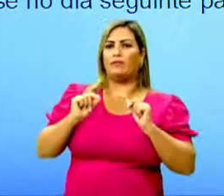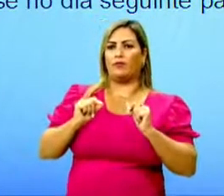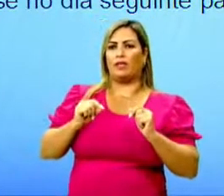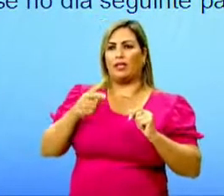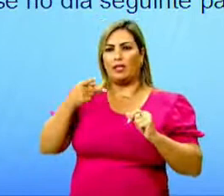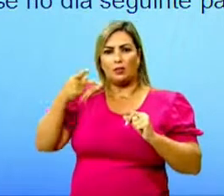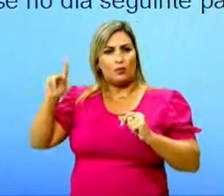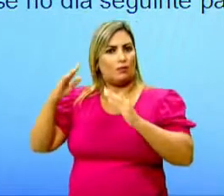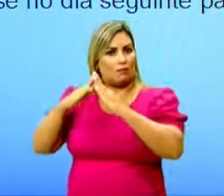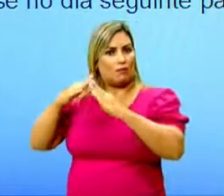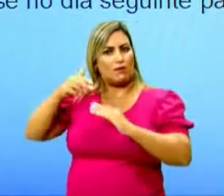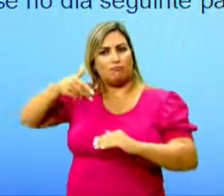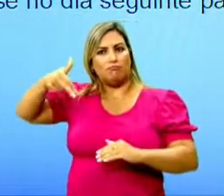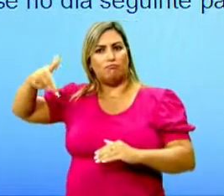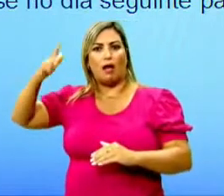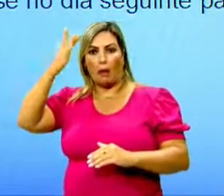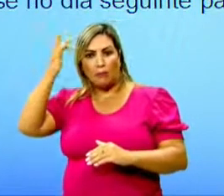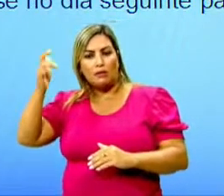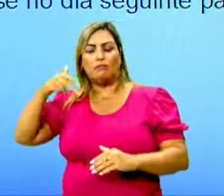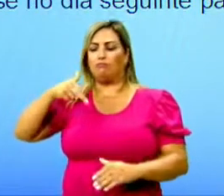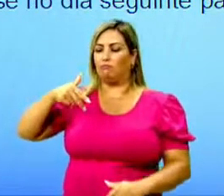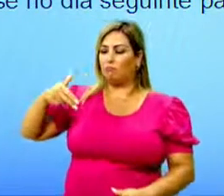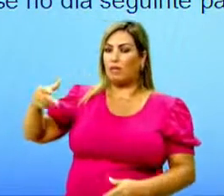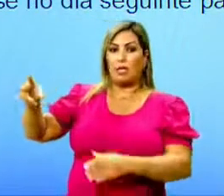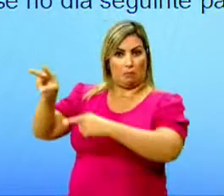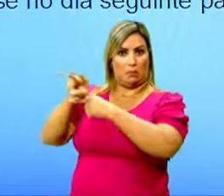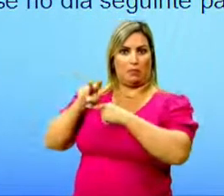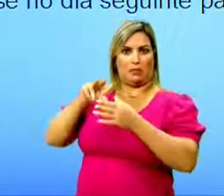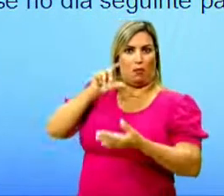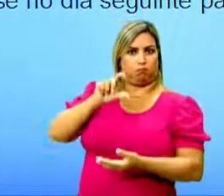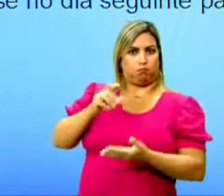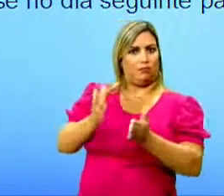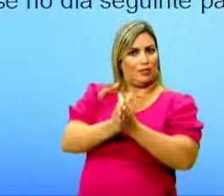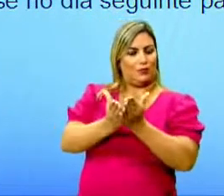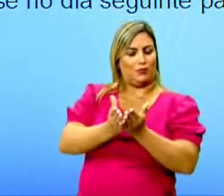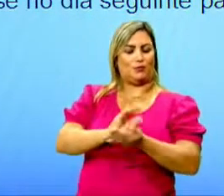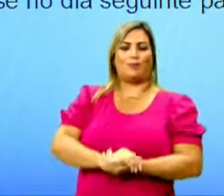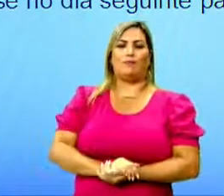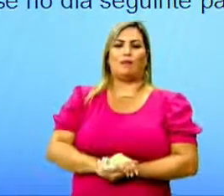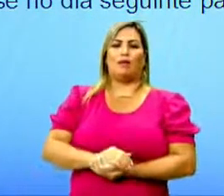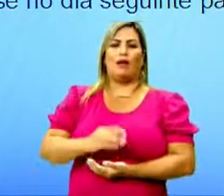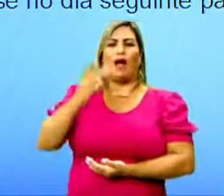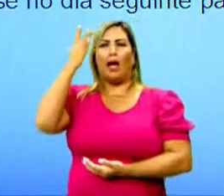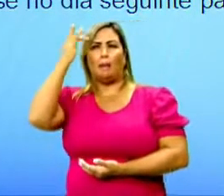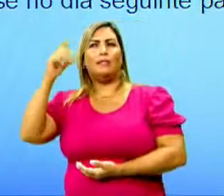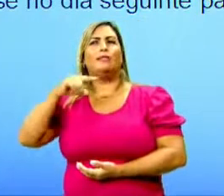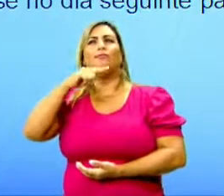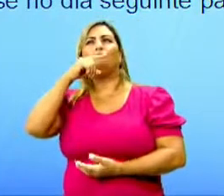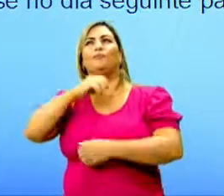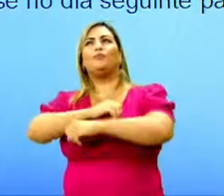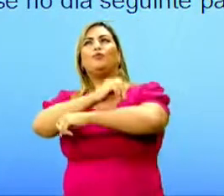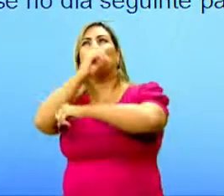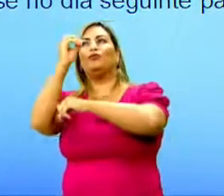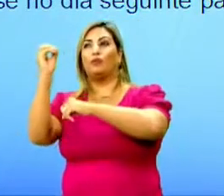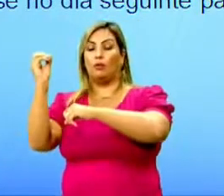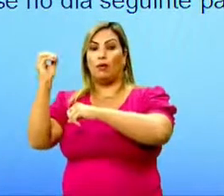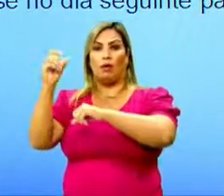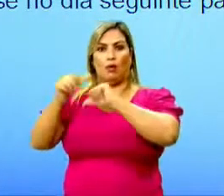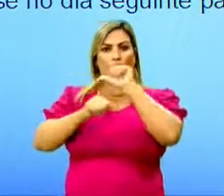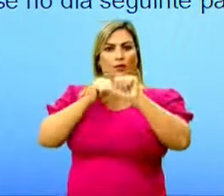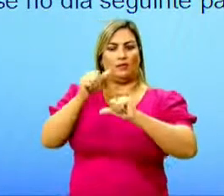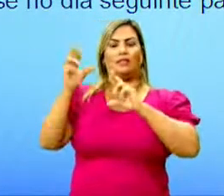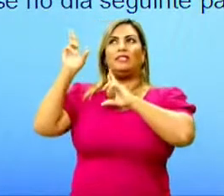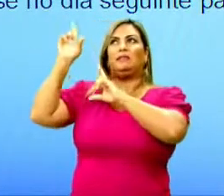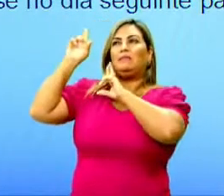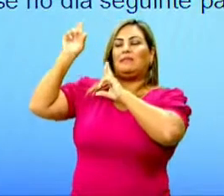sua casa no dia seguinte e que ela o emprestaria. Até o dia seguinte, eu me transformei na própria